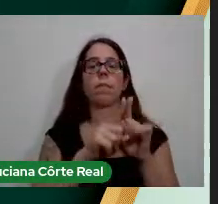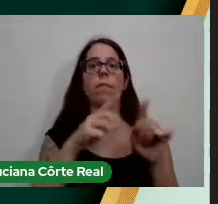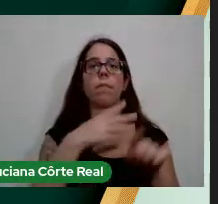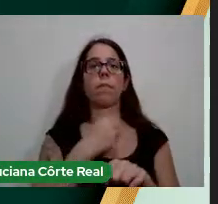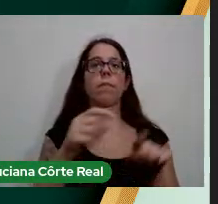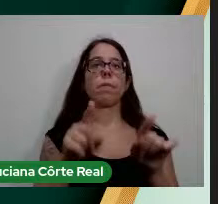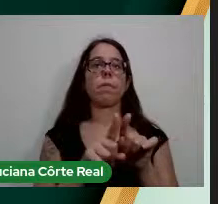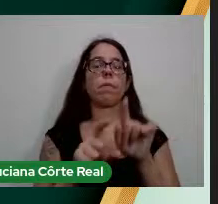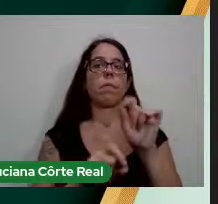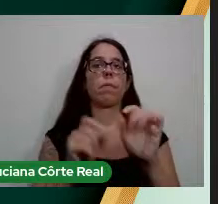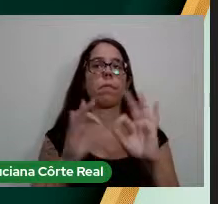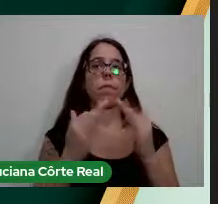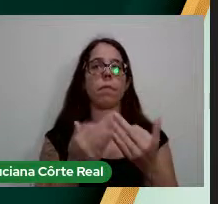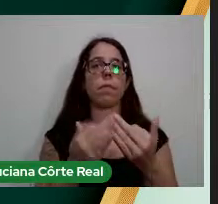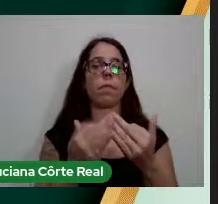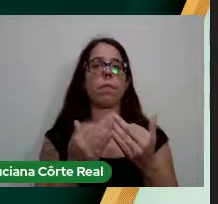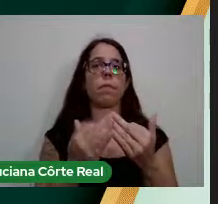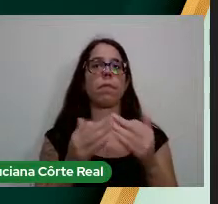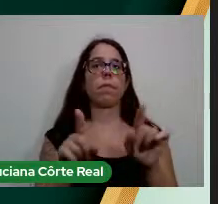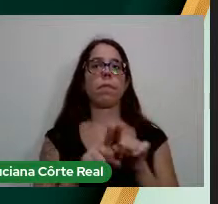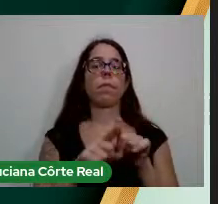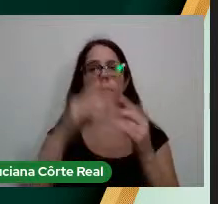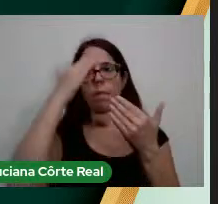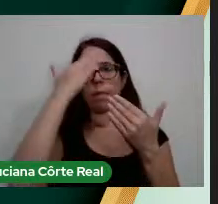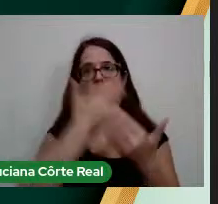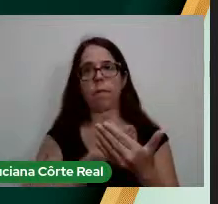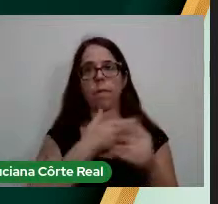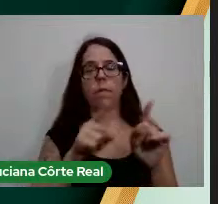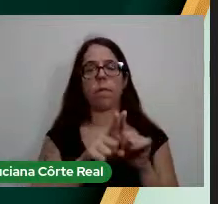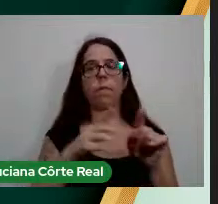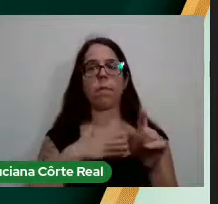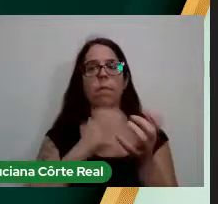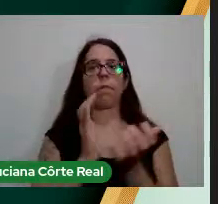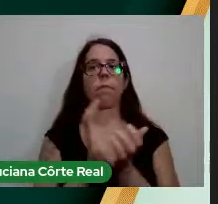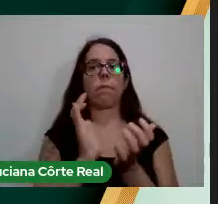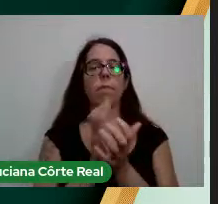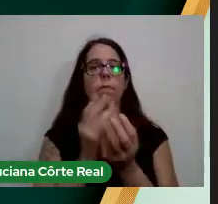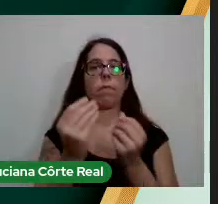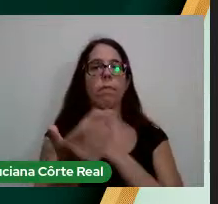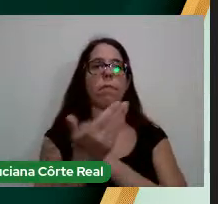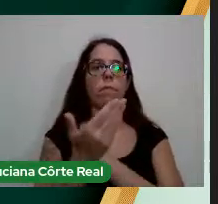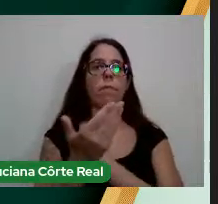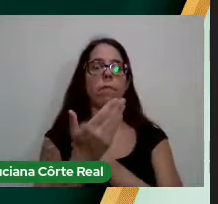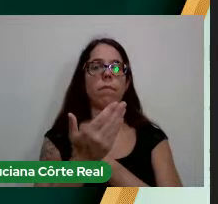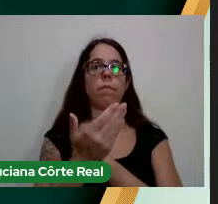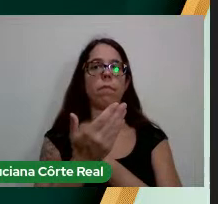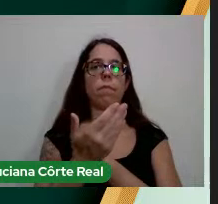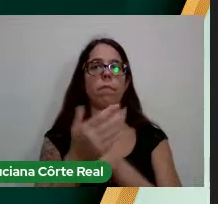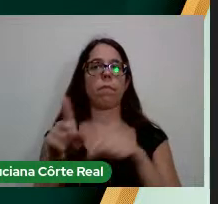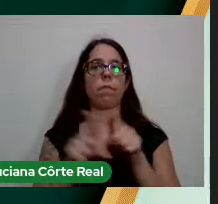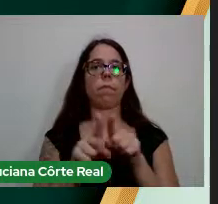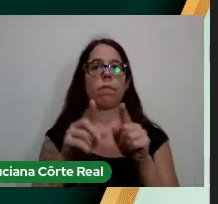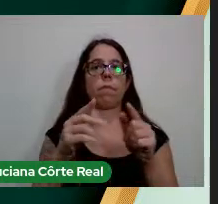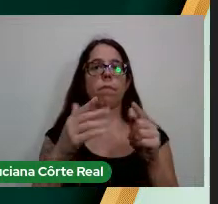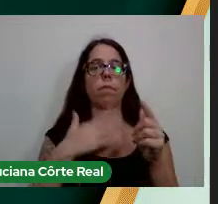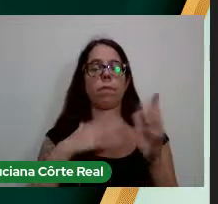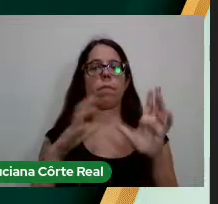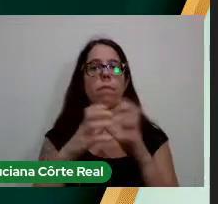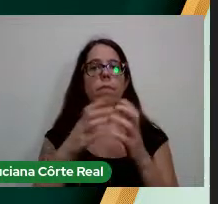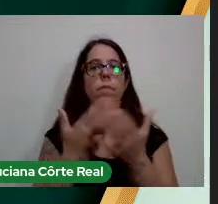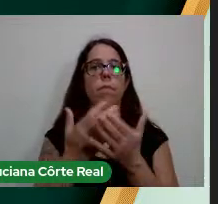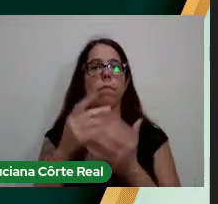Parabéns Pelos amigos Pelos amigos meus colegas Que muito me ajudaram Pelo meu grupo de estudo Portifólio